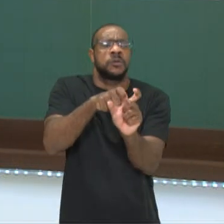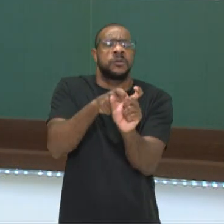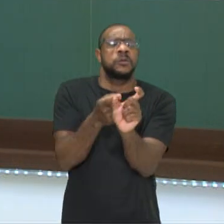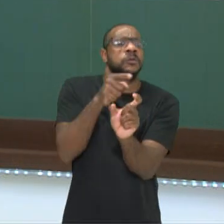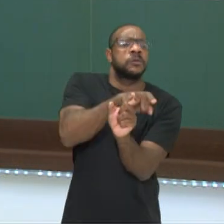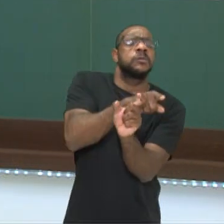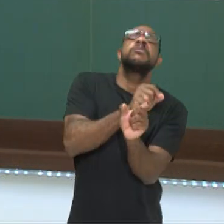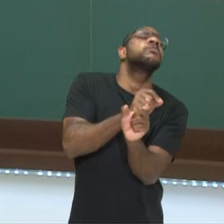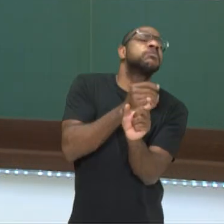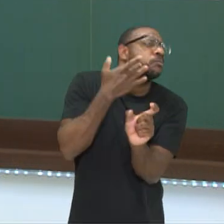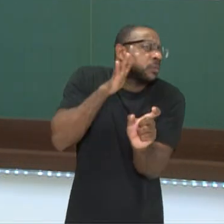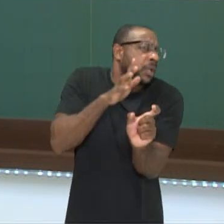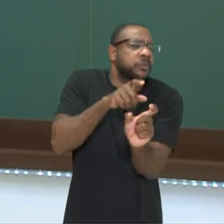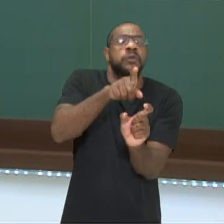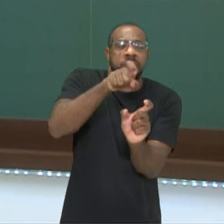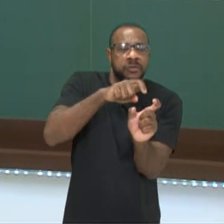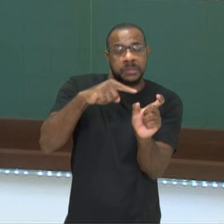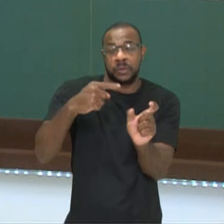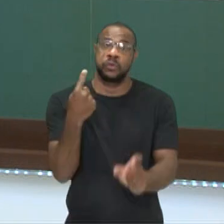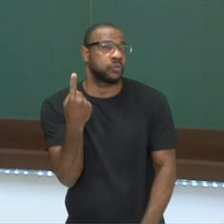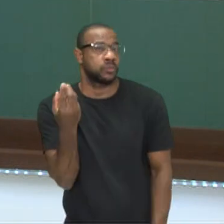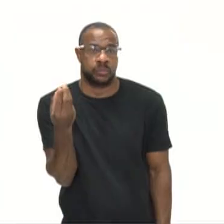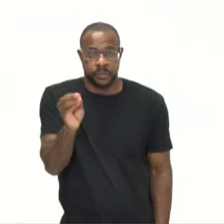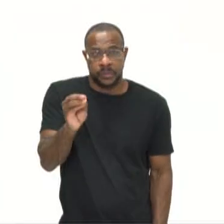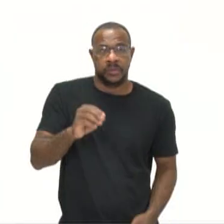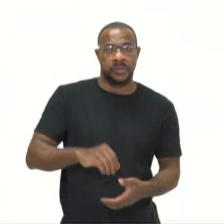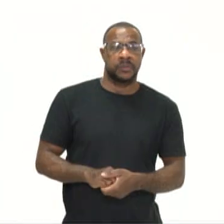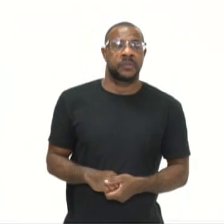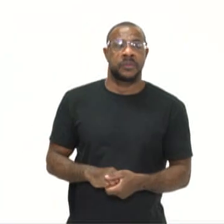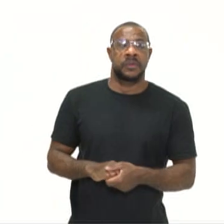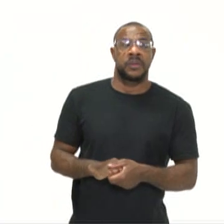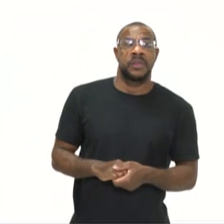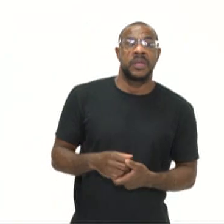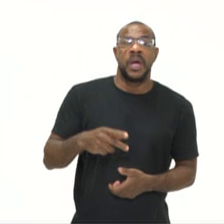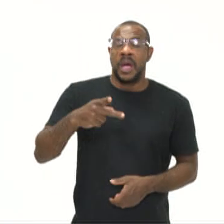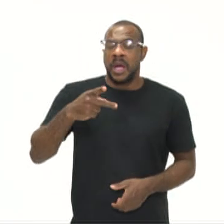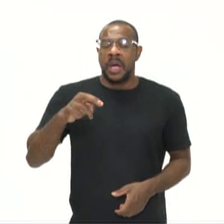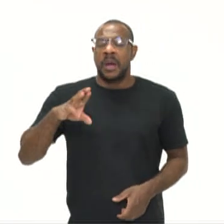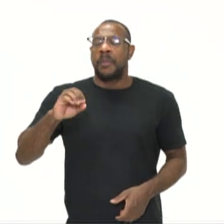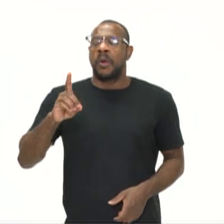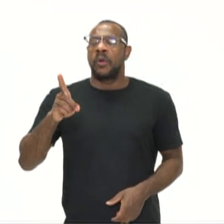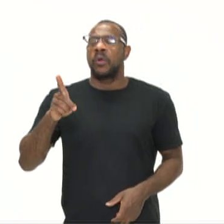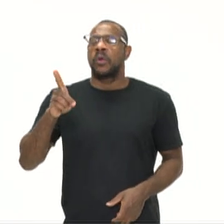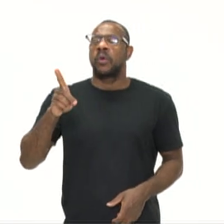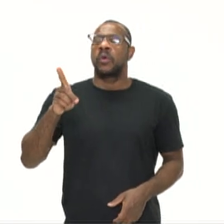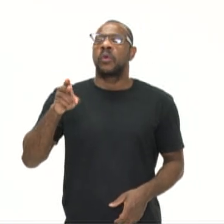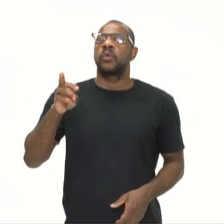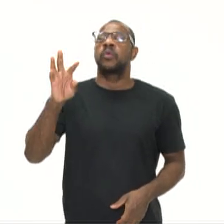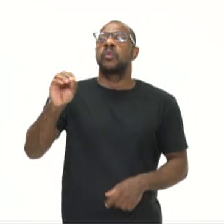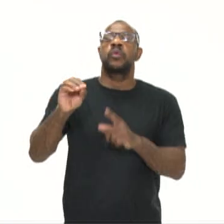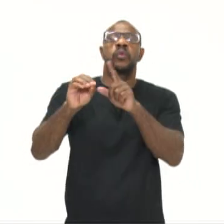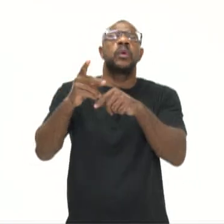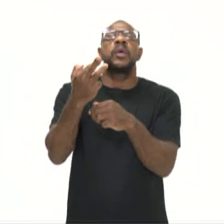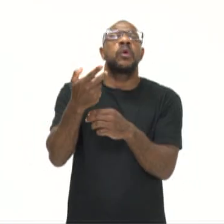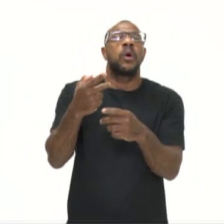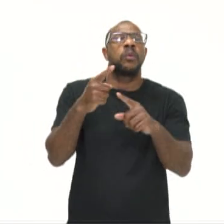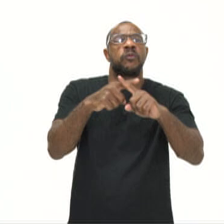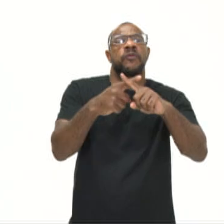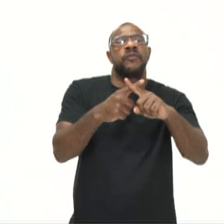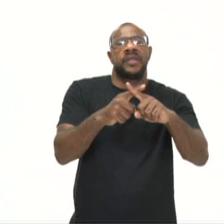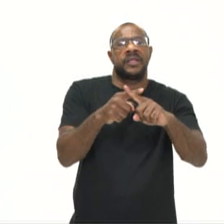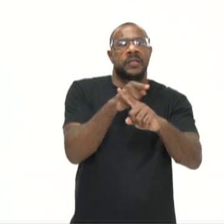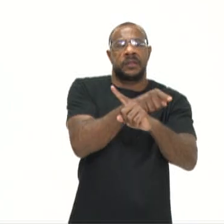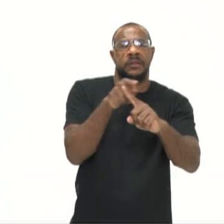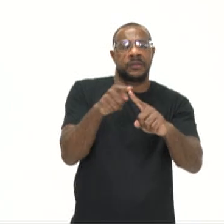menos 1. Eu estou diminuindo uma unidade. O produto é uma conta de vezes. E ele disse que é igual a 132. É